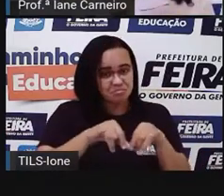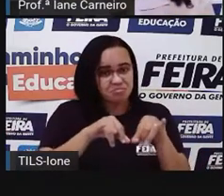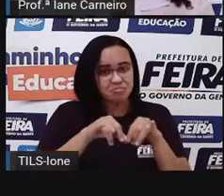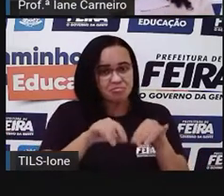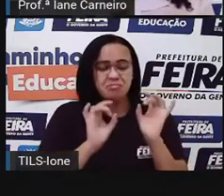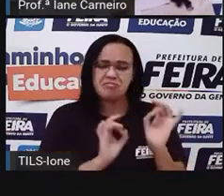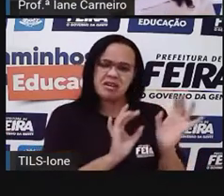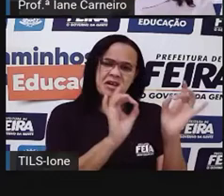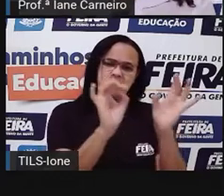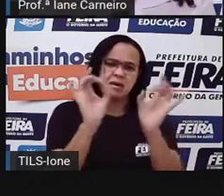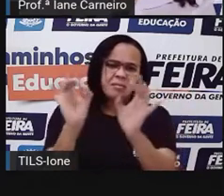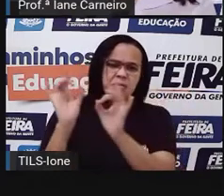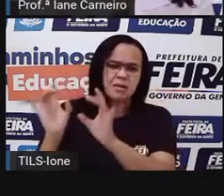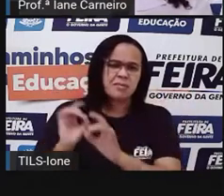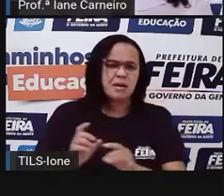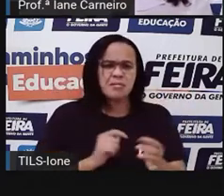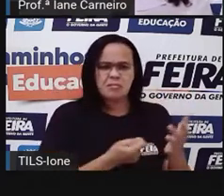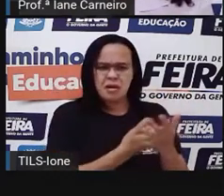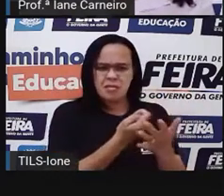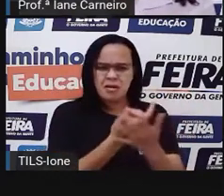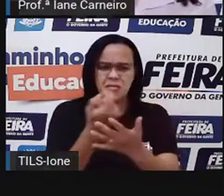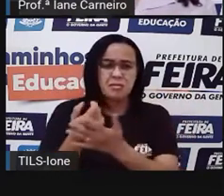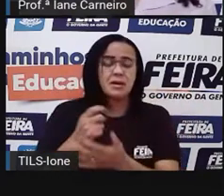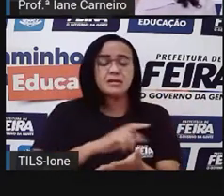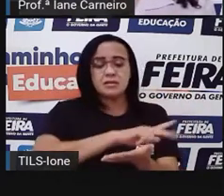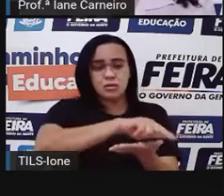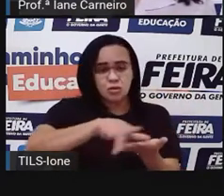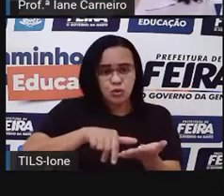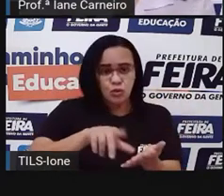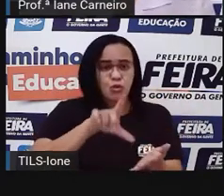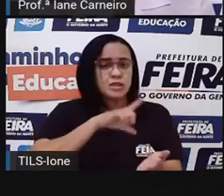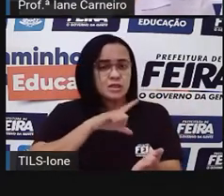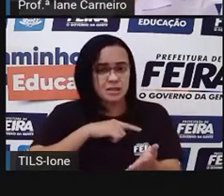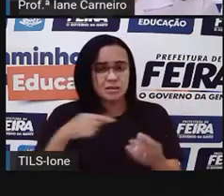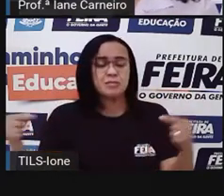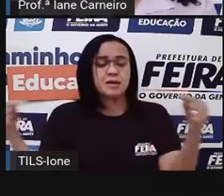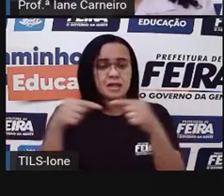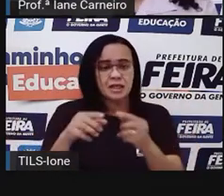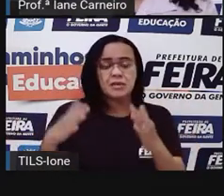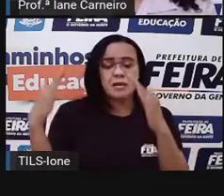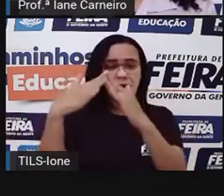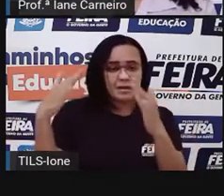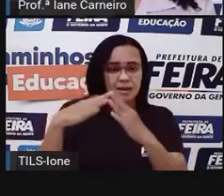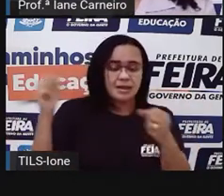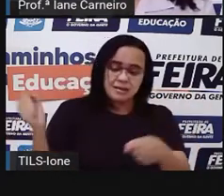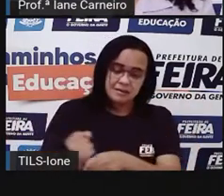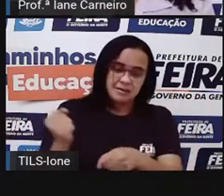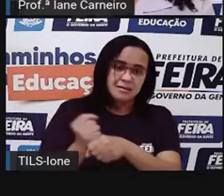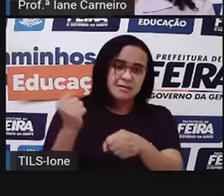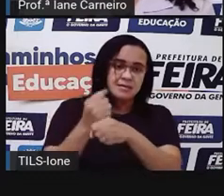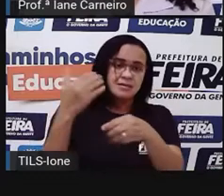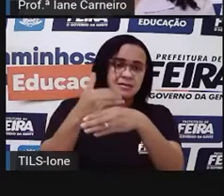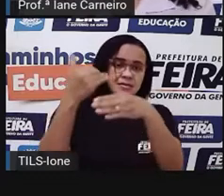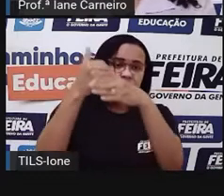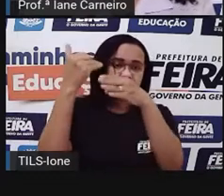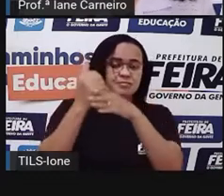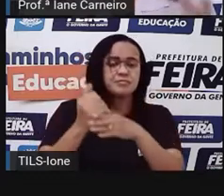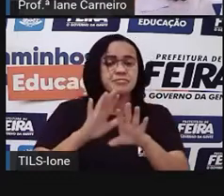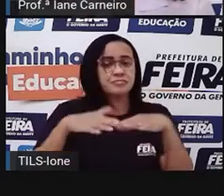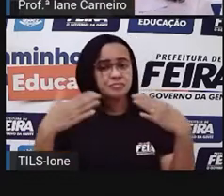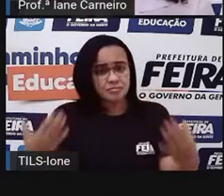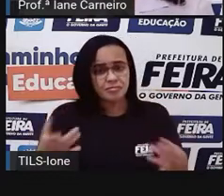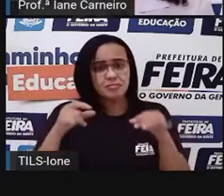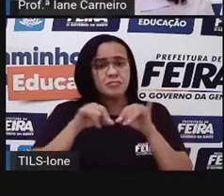até produtos de construção, né? Então, dependendo do tamanho do supermercado, ele oferta